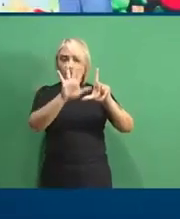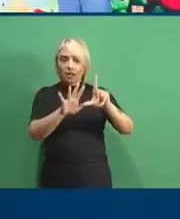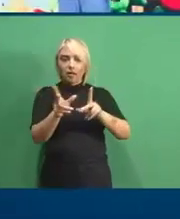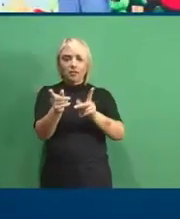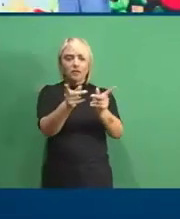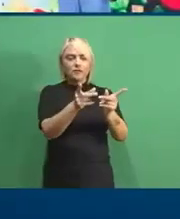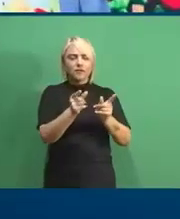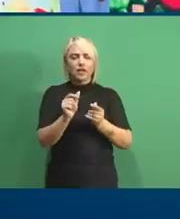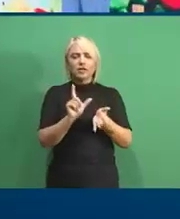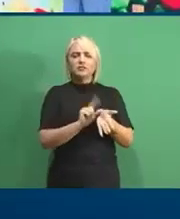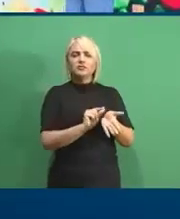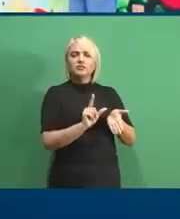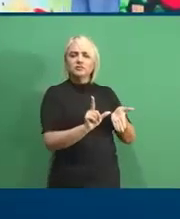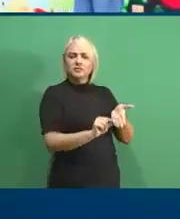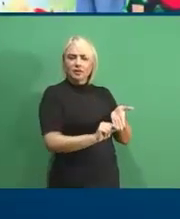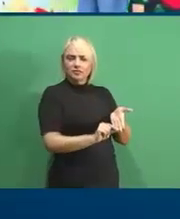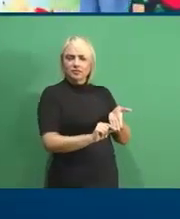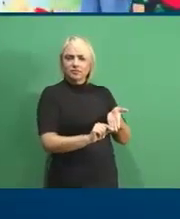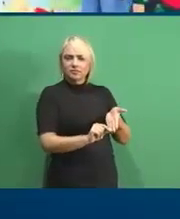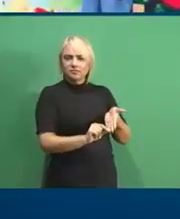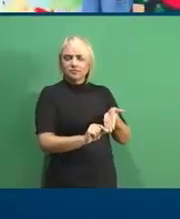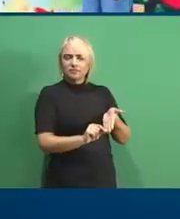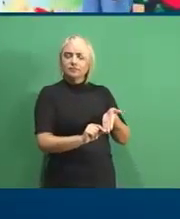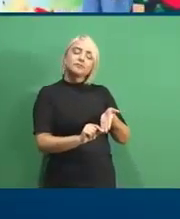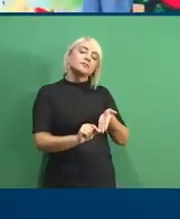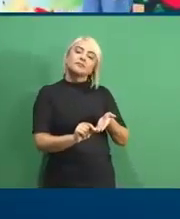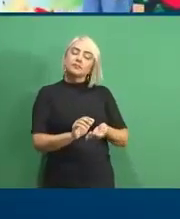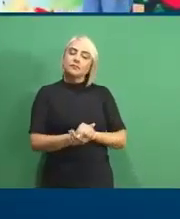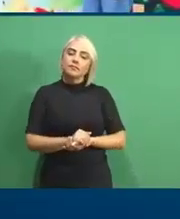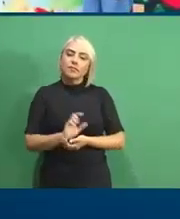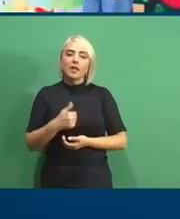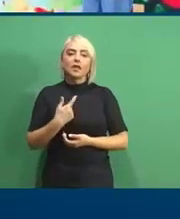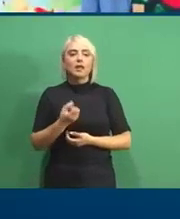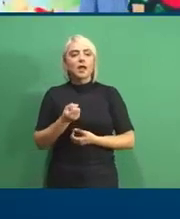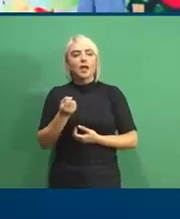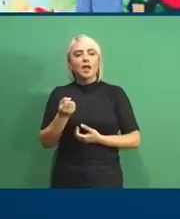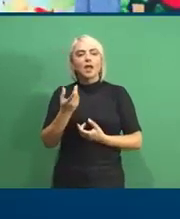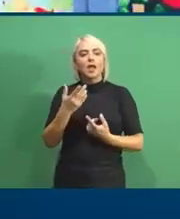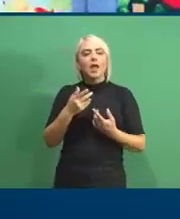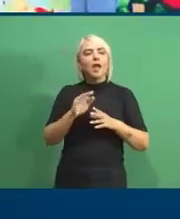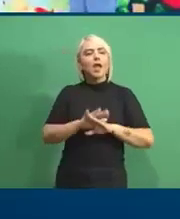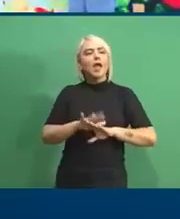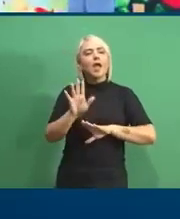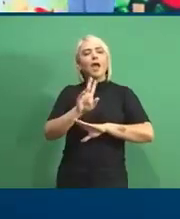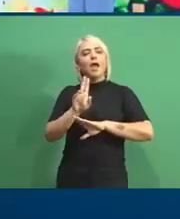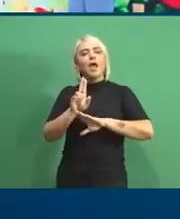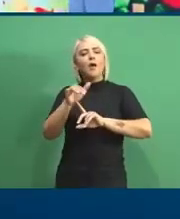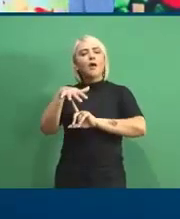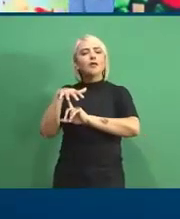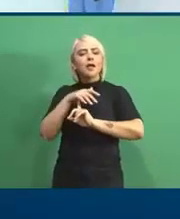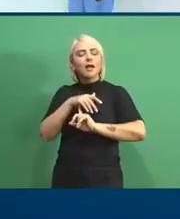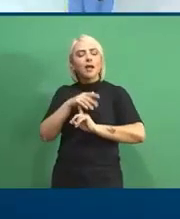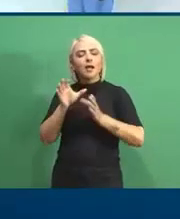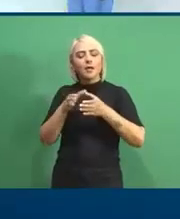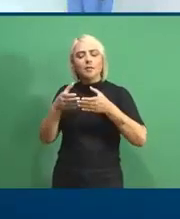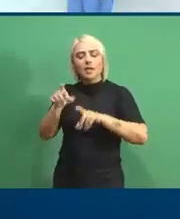vendas digital e aí funciona como uma vitrine para os pequenos agricultores.